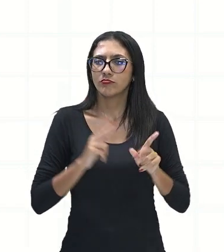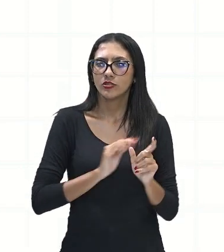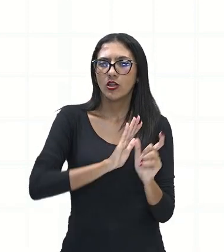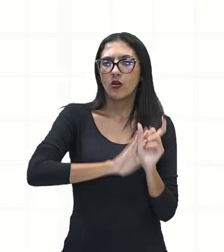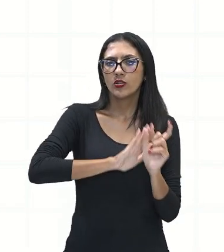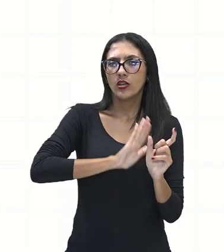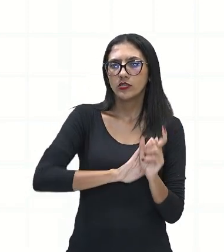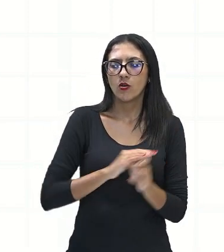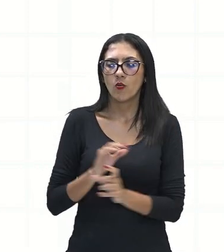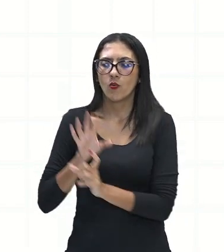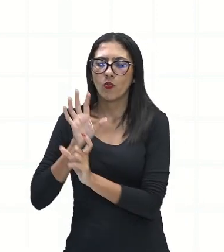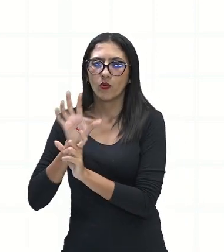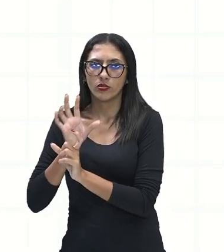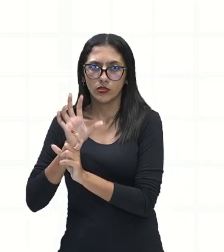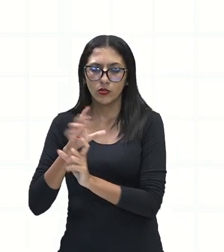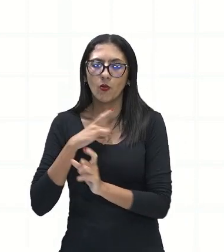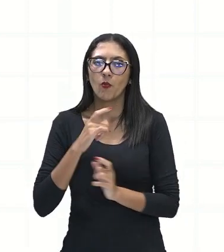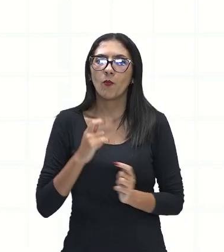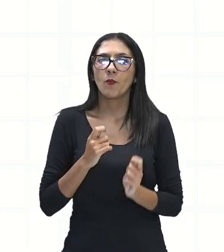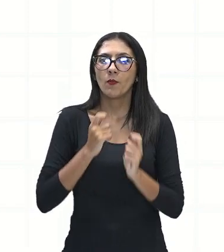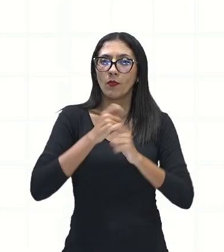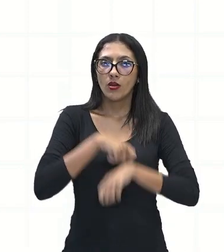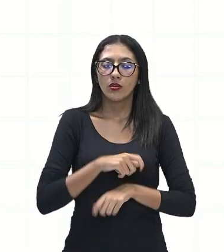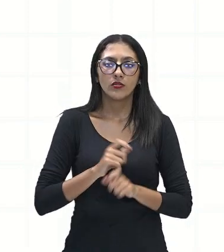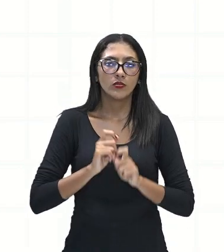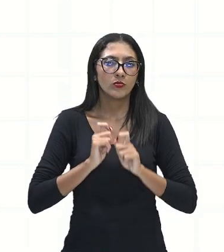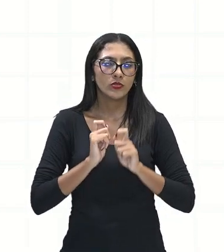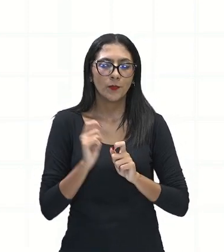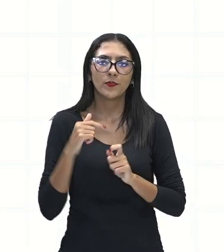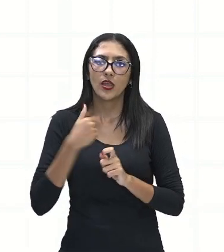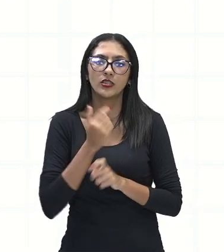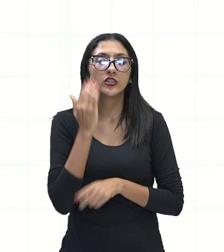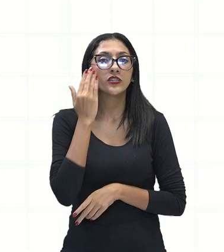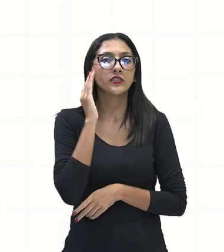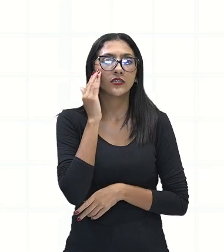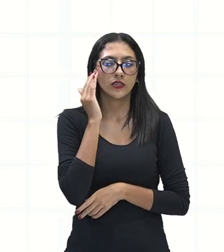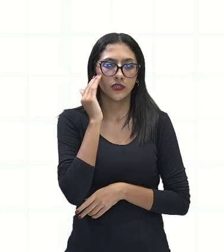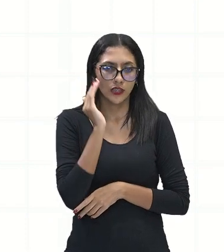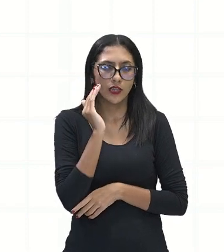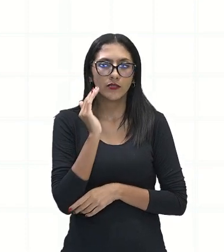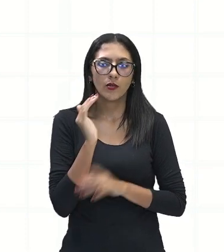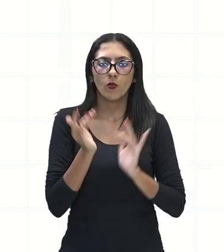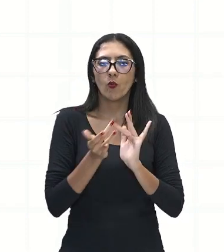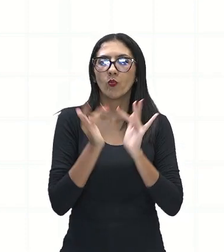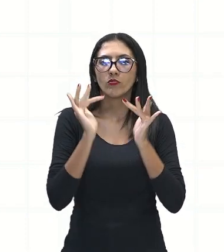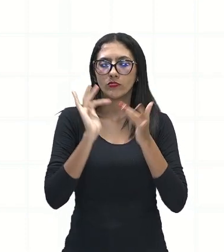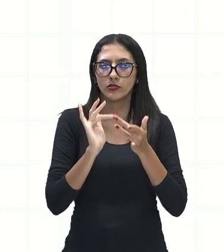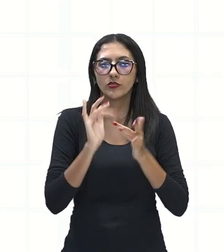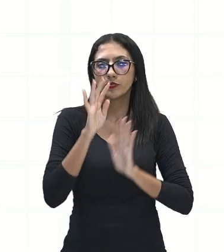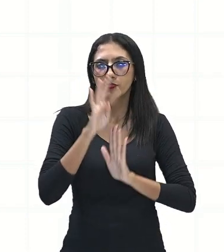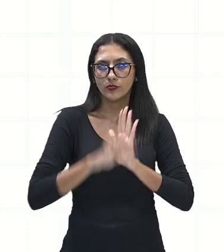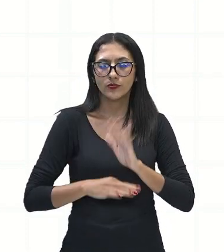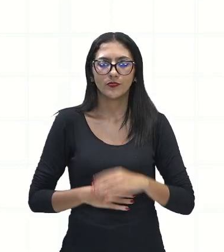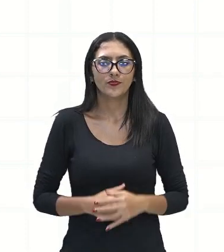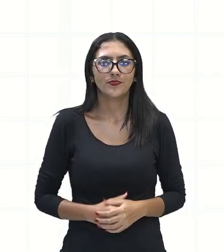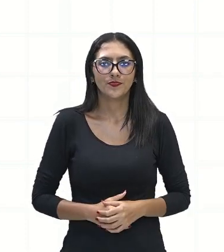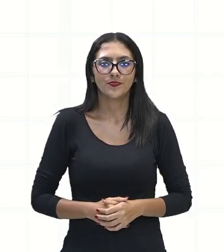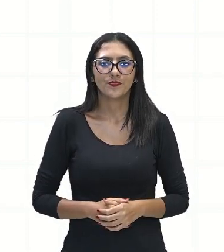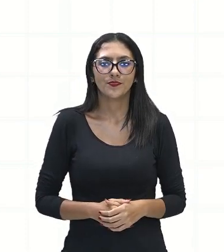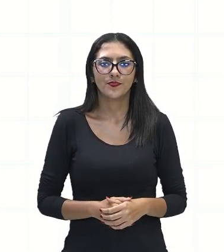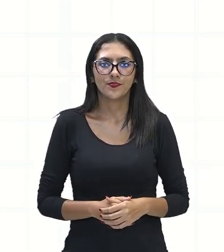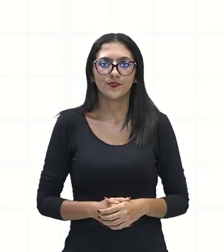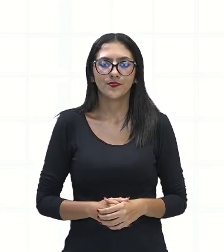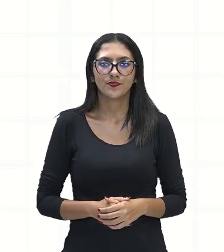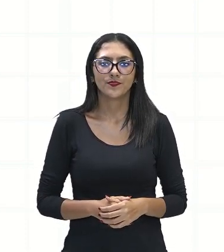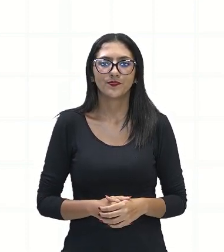conotação para que a gente possa fazer a interpretação adequada, né? De um determinado texto. E agora